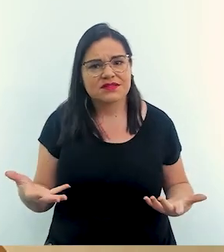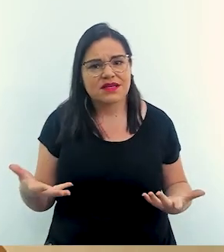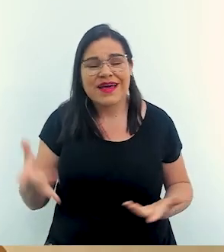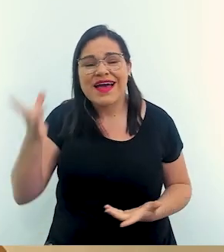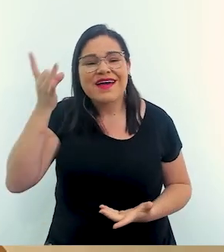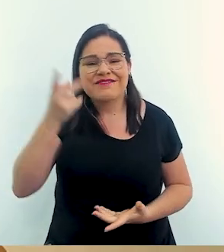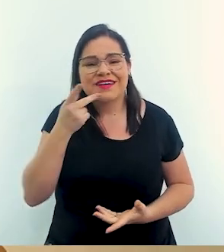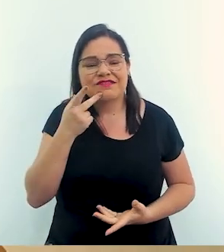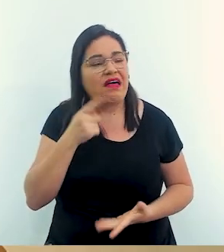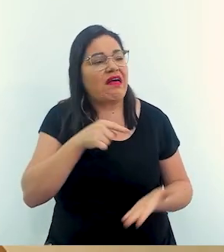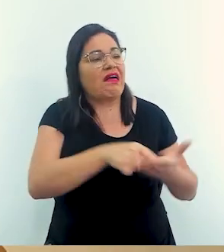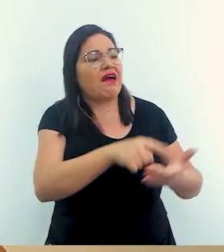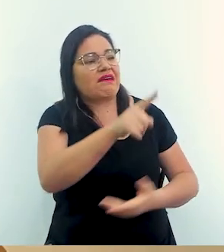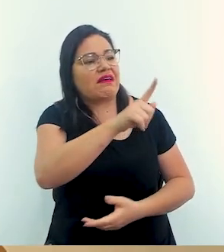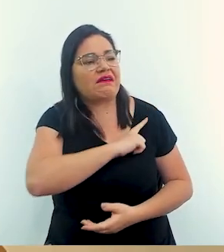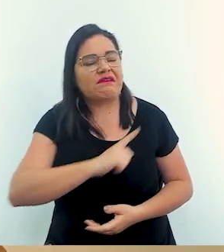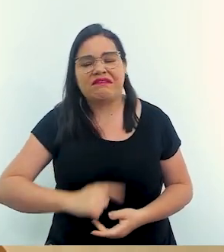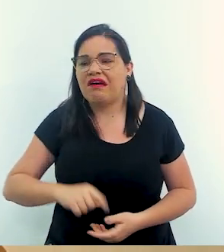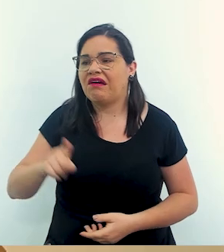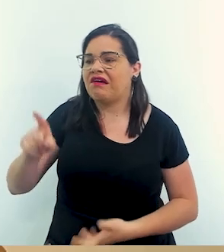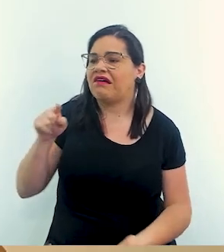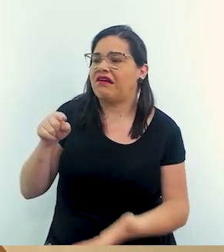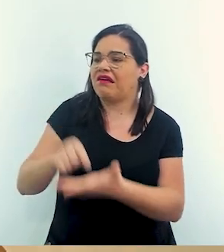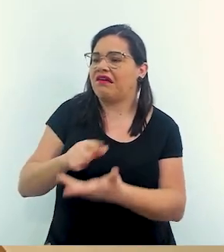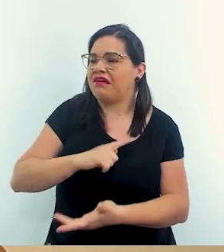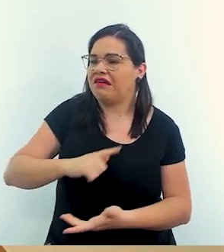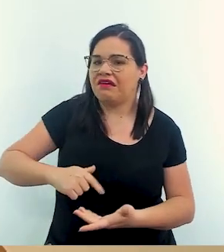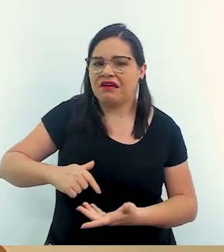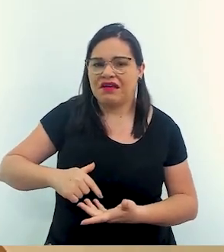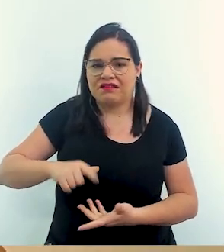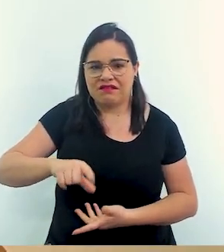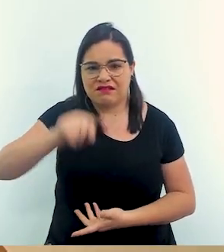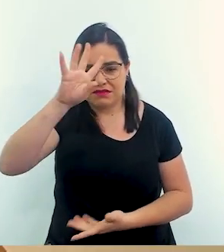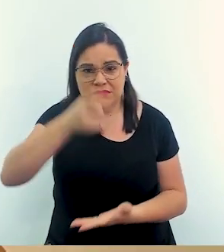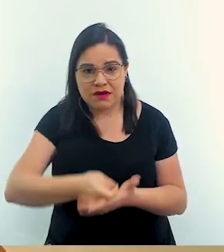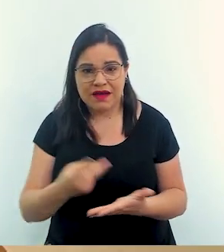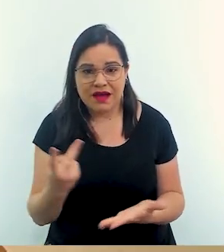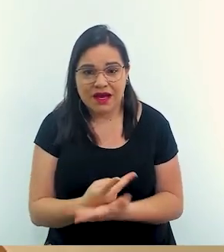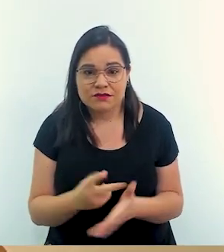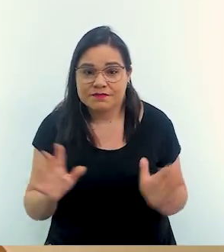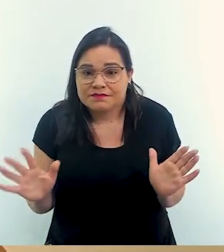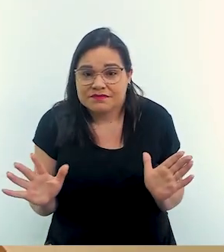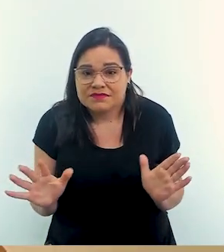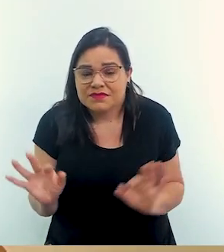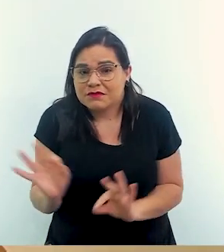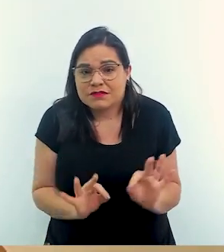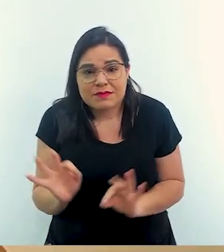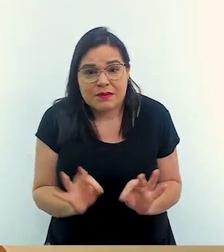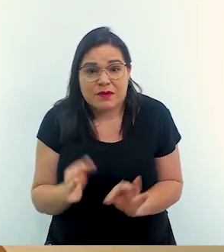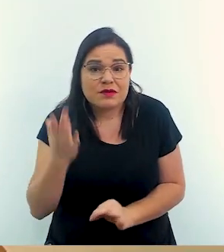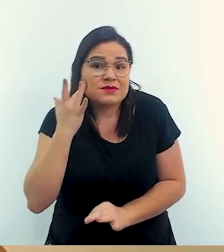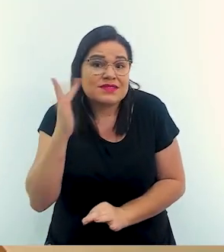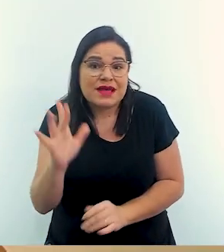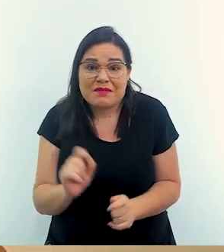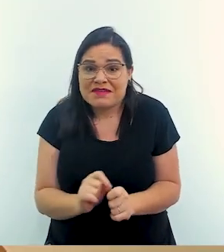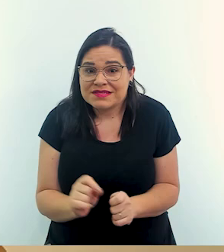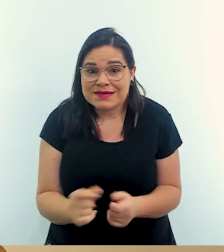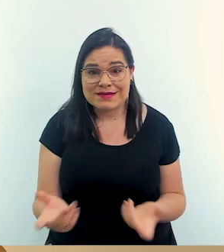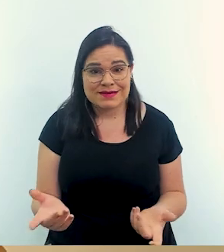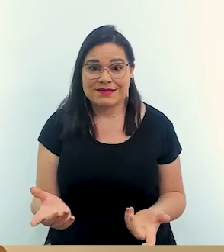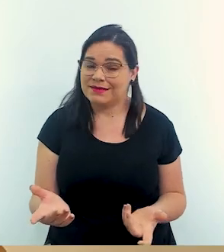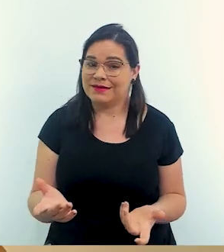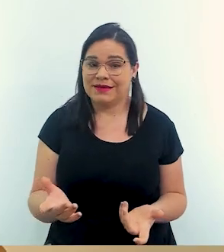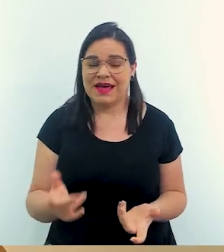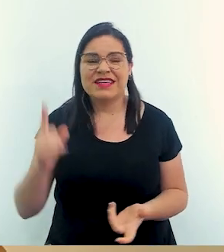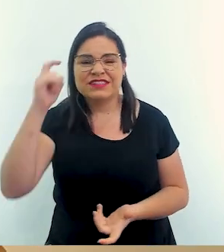do outro é muito fácil apontar dedo para um governante A ou B ou C falando que ele tomou a decisão errada ele não foi preparado para isso eu acho